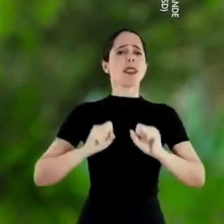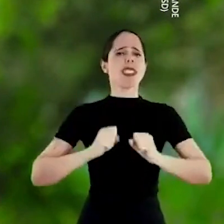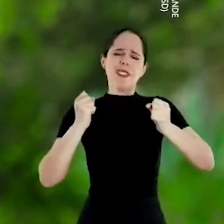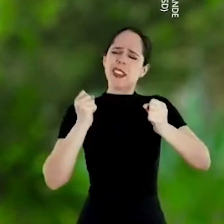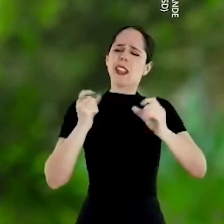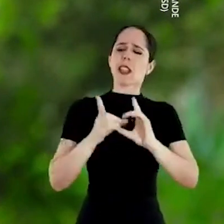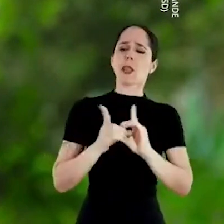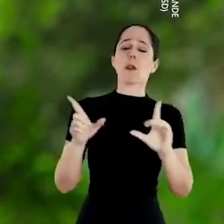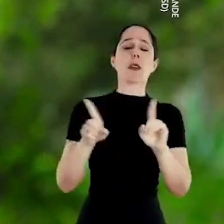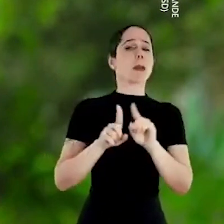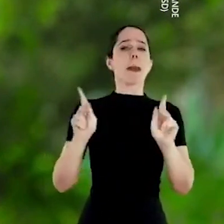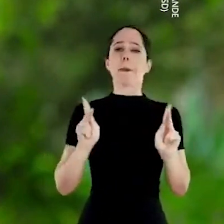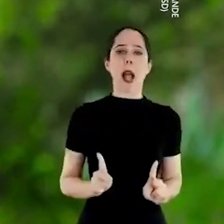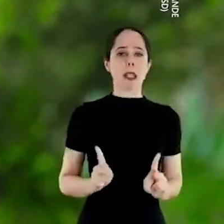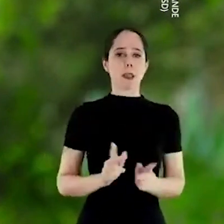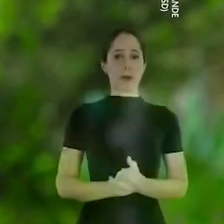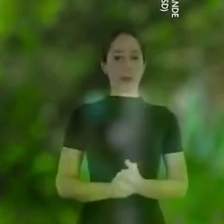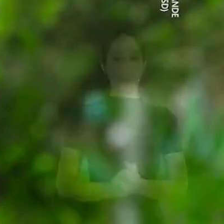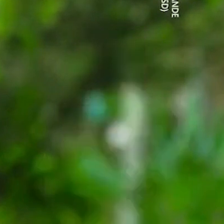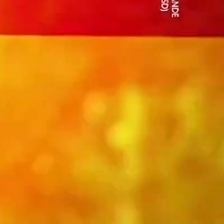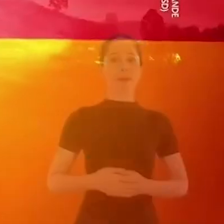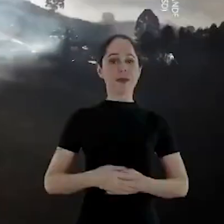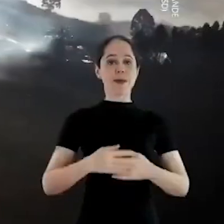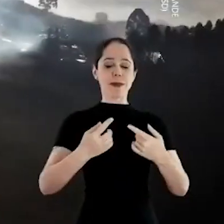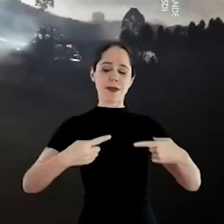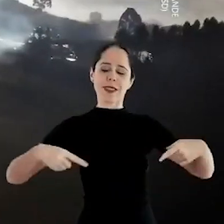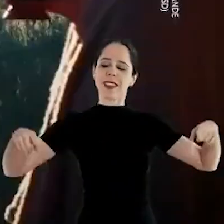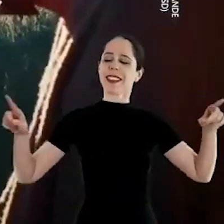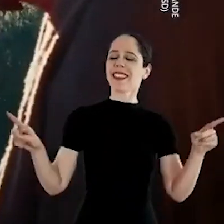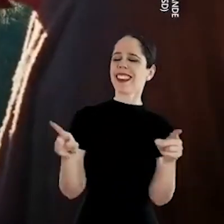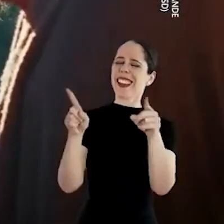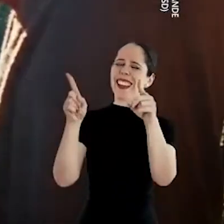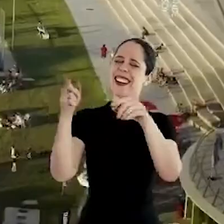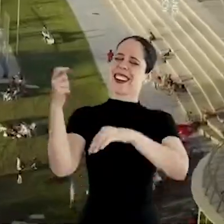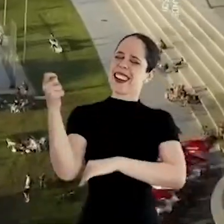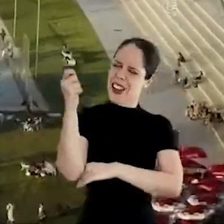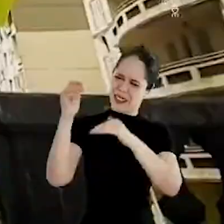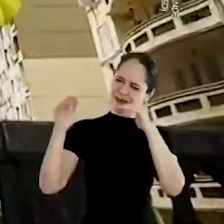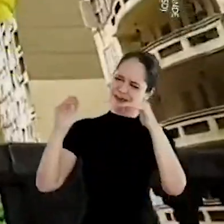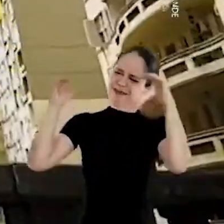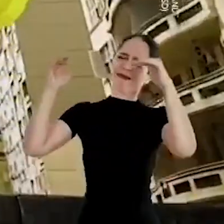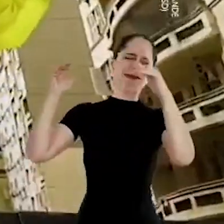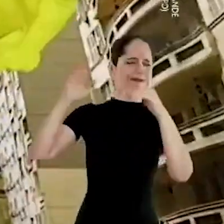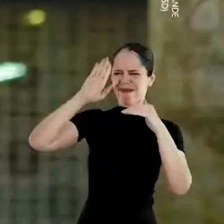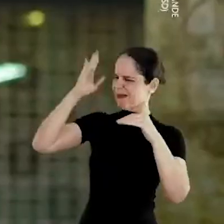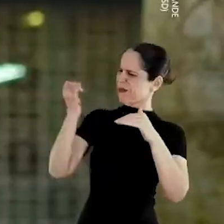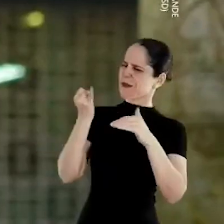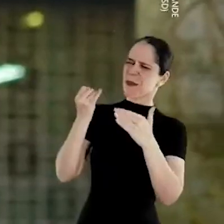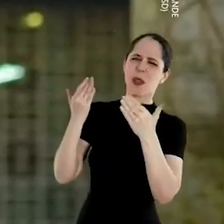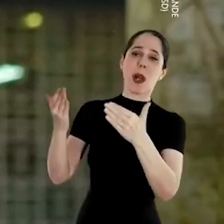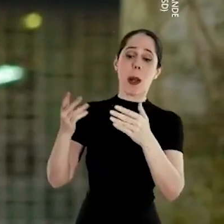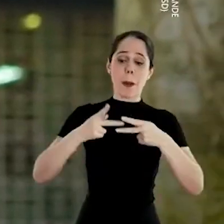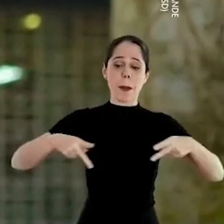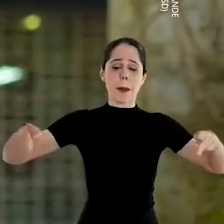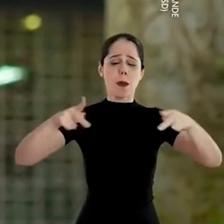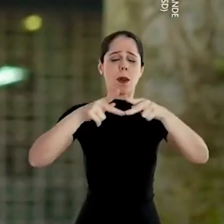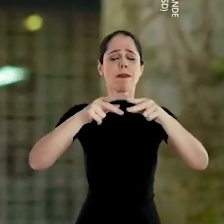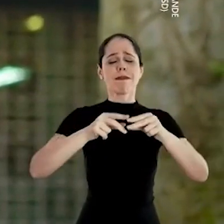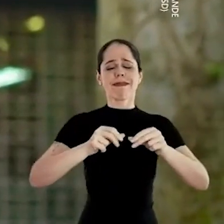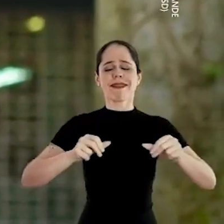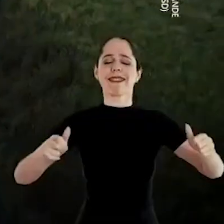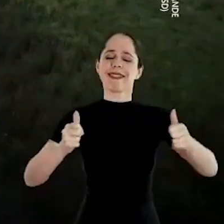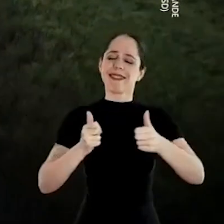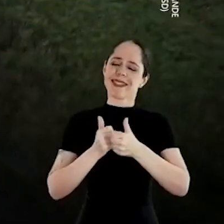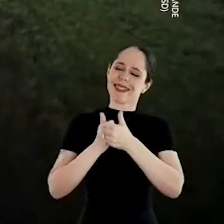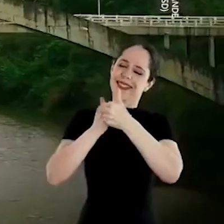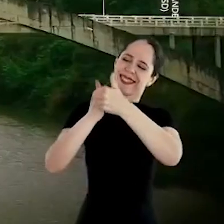à defesa da democracia e à paz. O Rio Grande fala mais alto, quem é daqui escuta o chamado